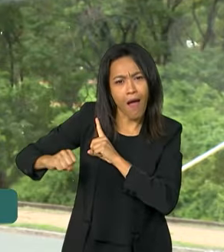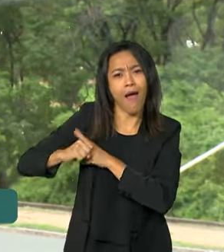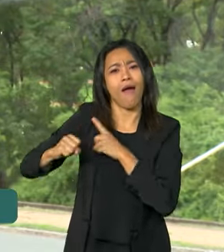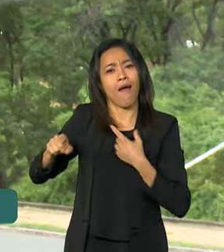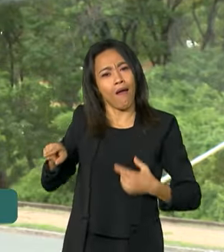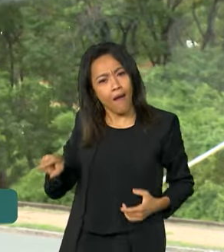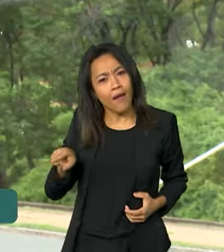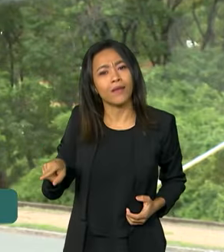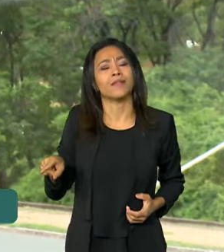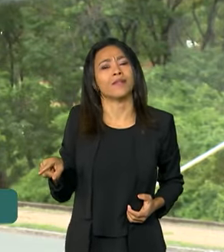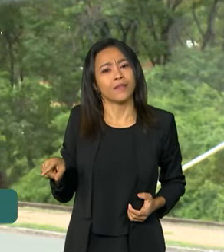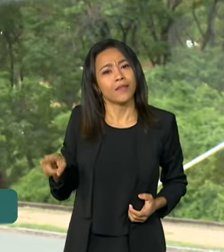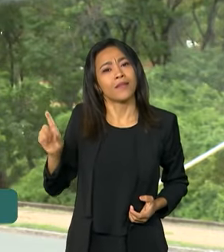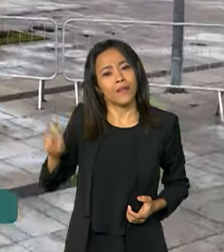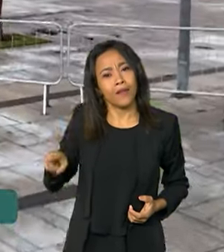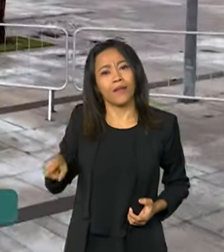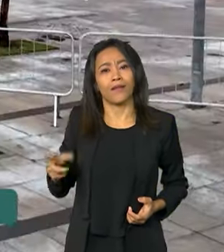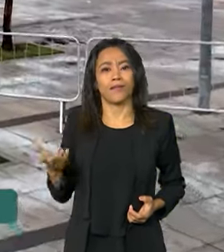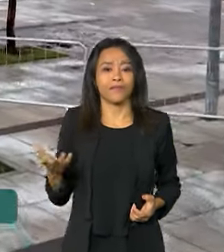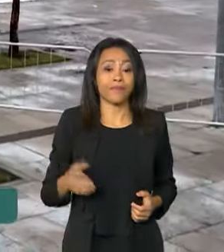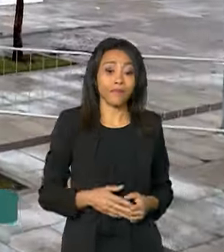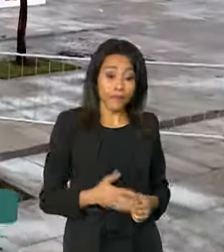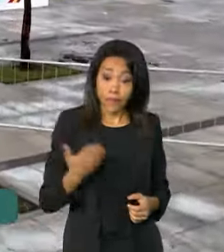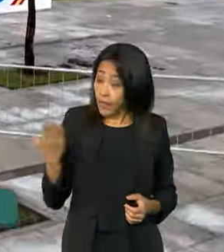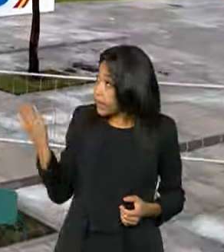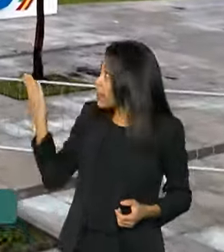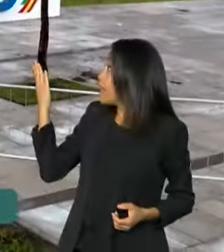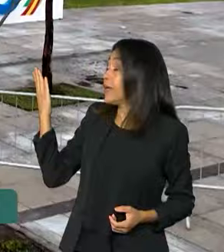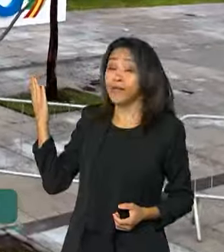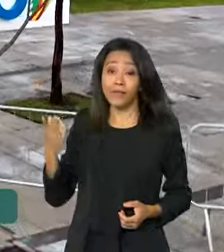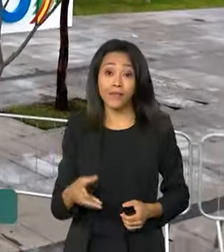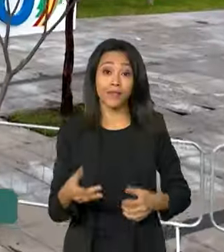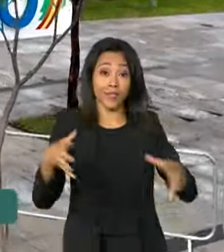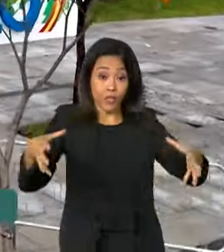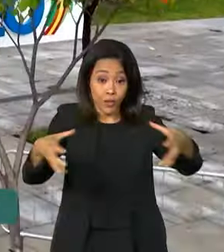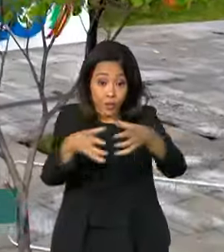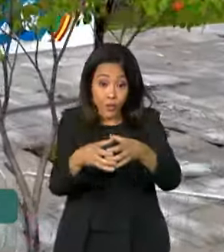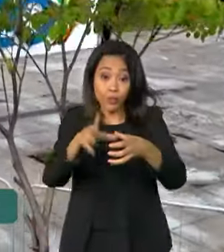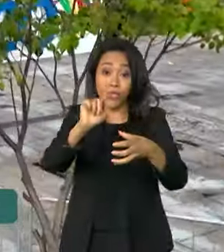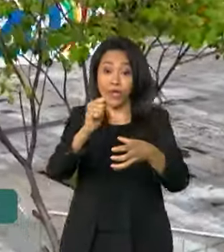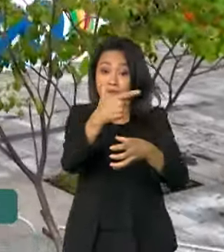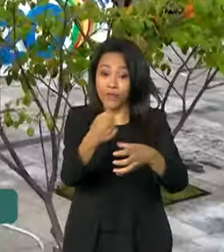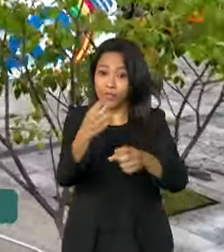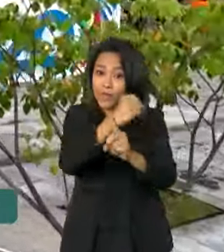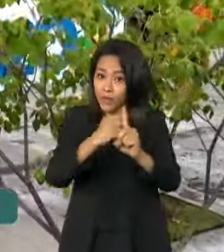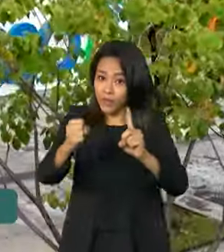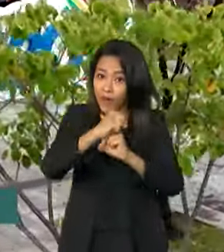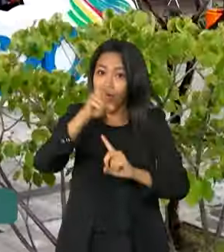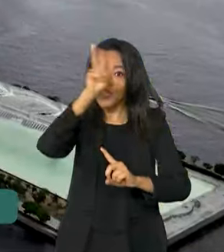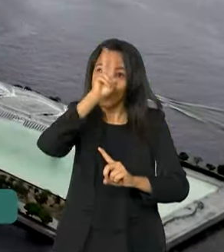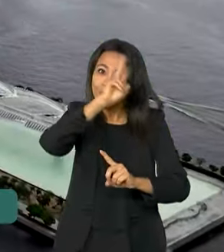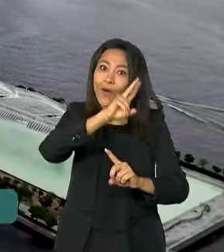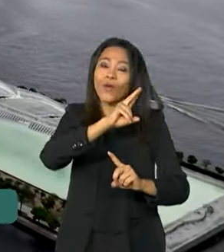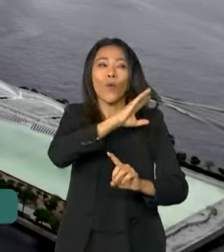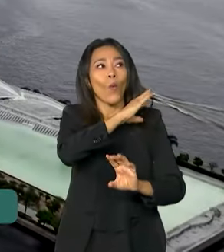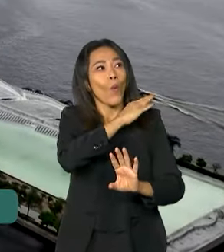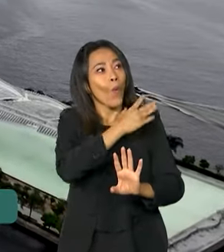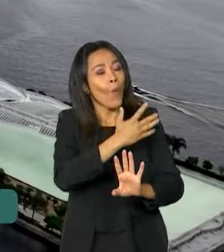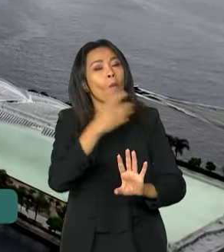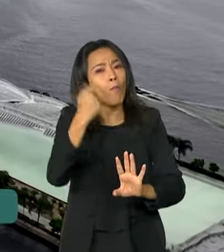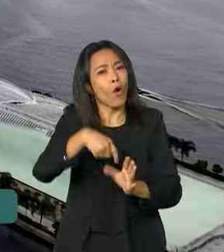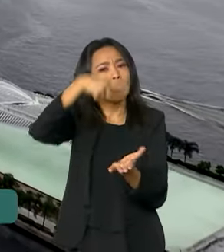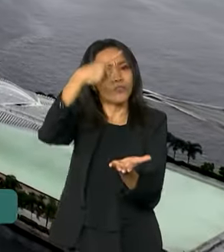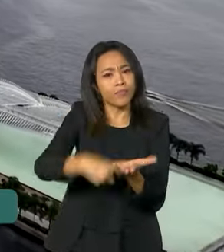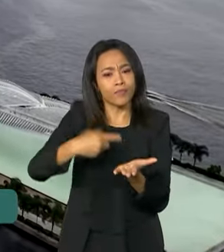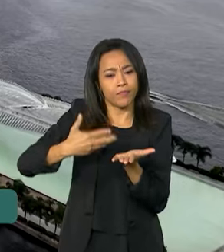denominando de Cúpula Social. E esse G20 Social, que já nasce histórico, pode virar tradição. Isso porque